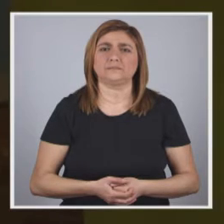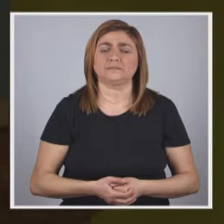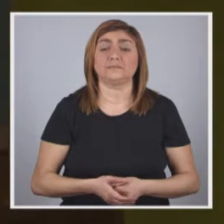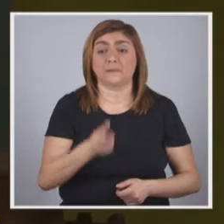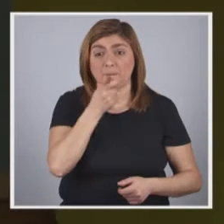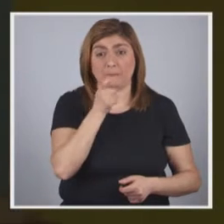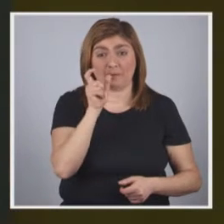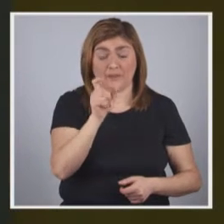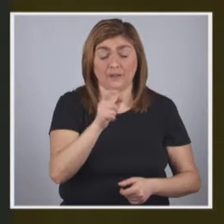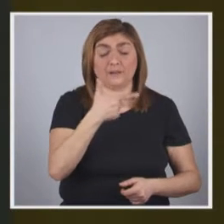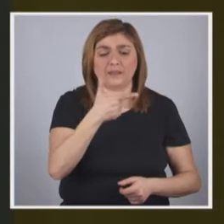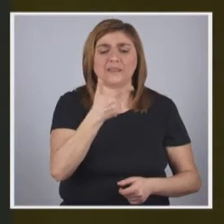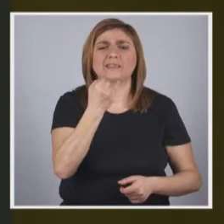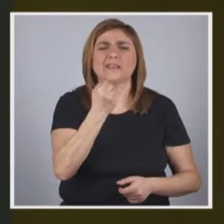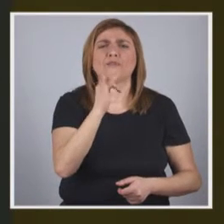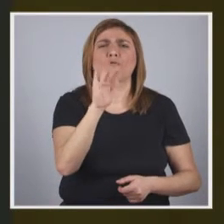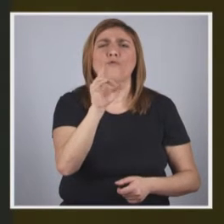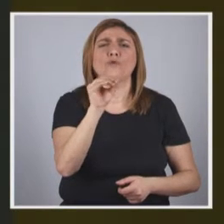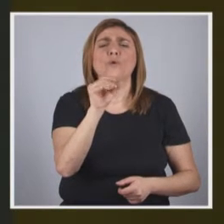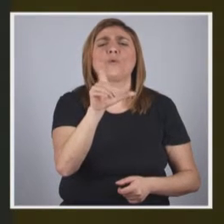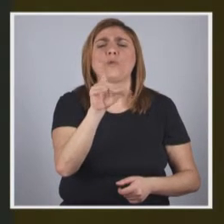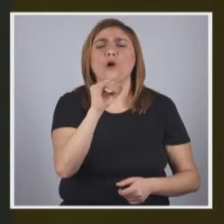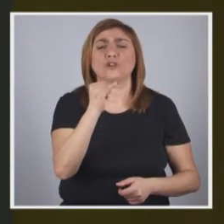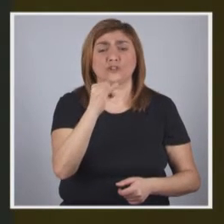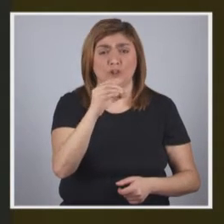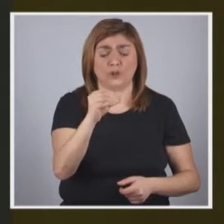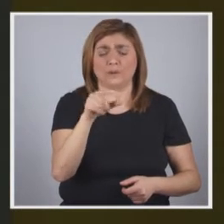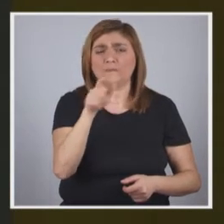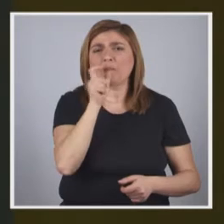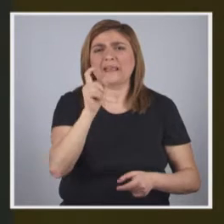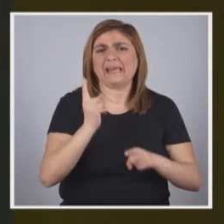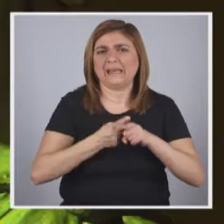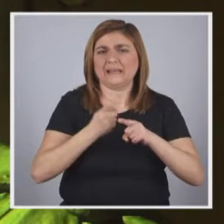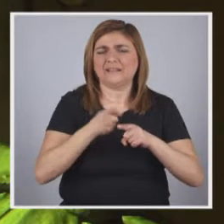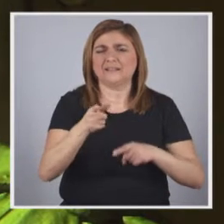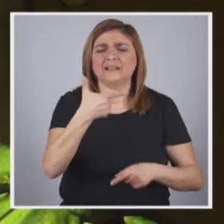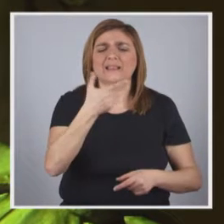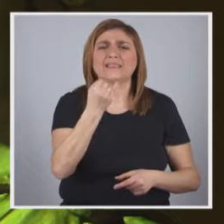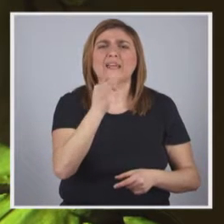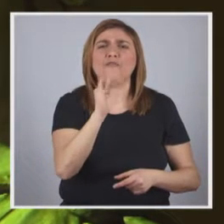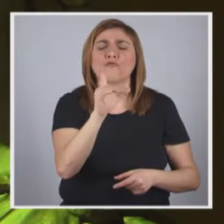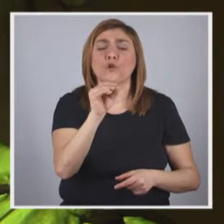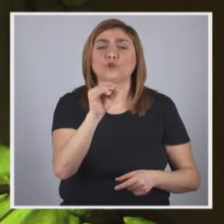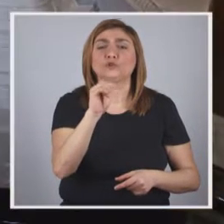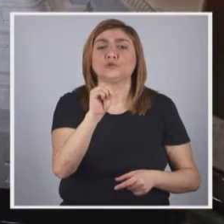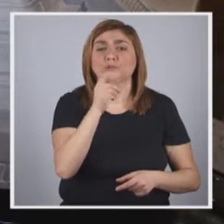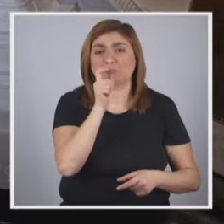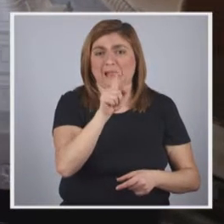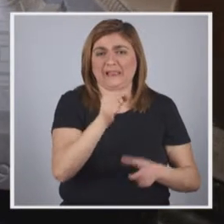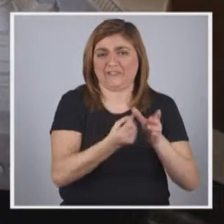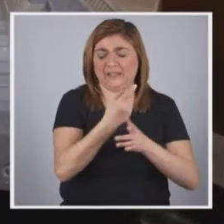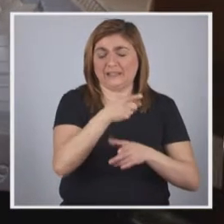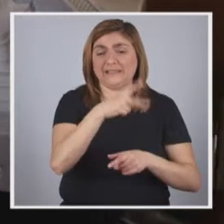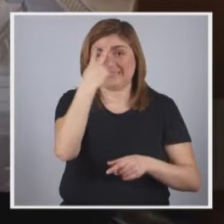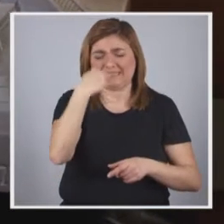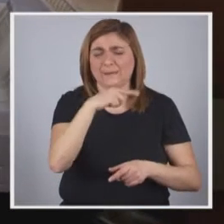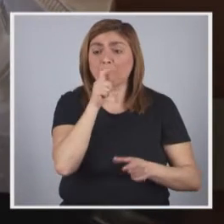A palavra Tiflológico tem origem grega e surge a partir do termo Tiflós, que significa cego. Palavras